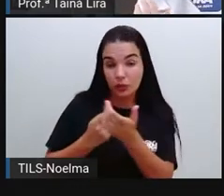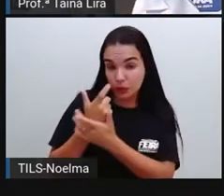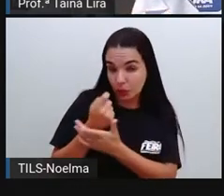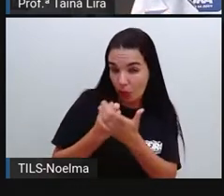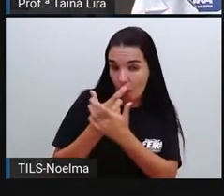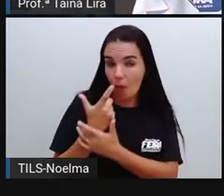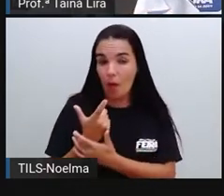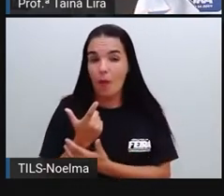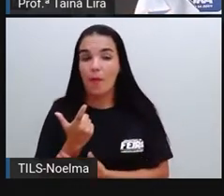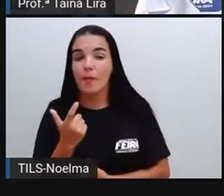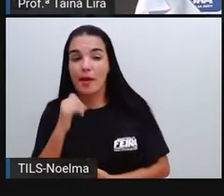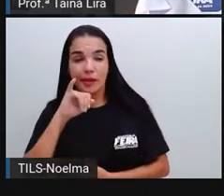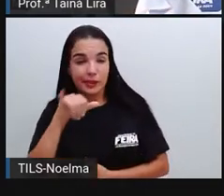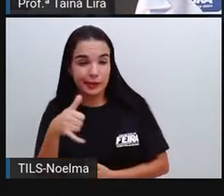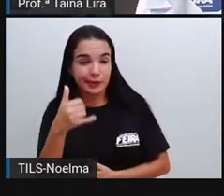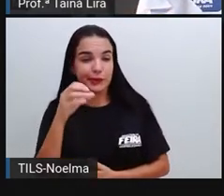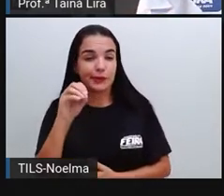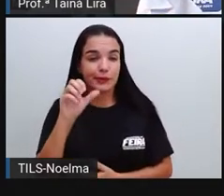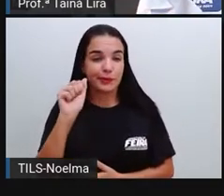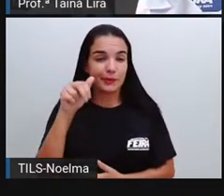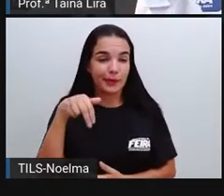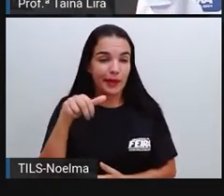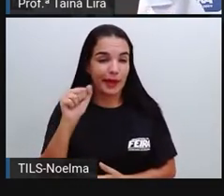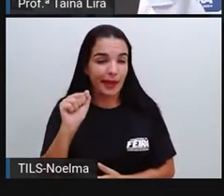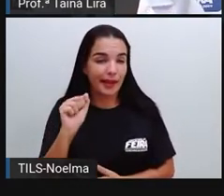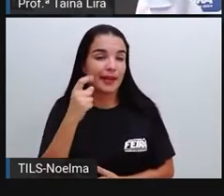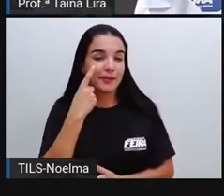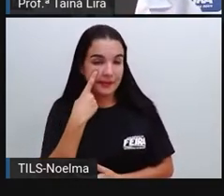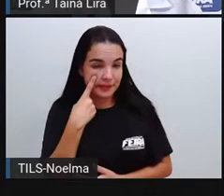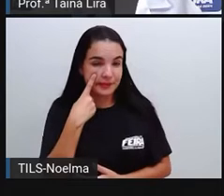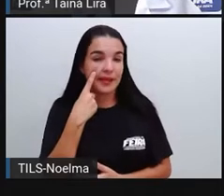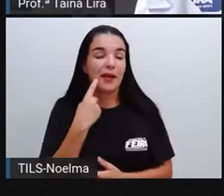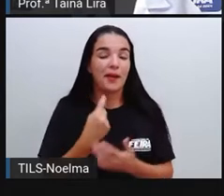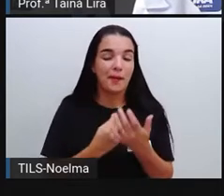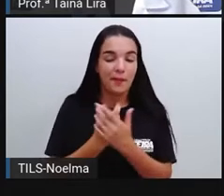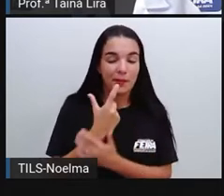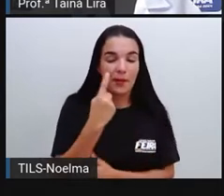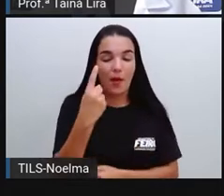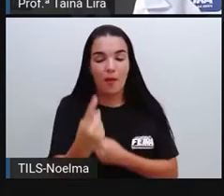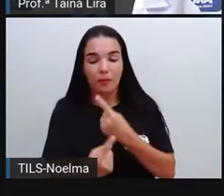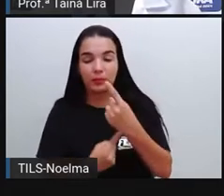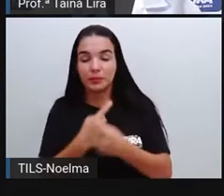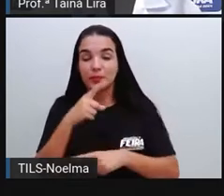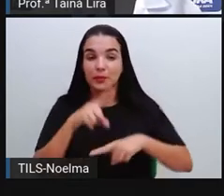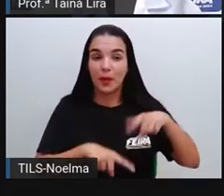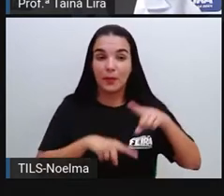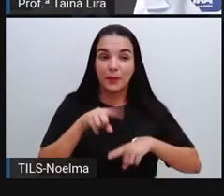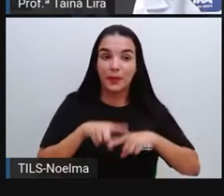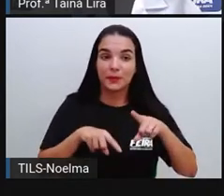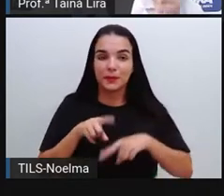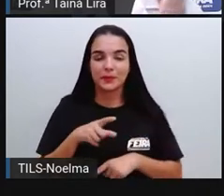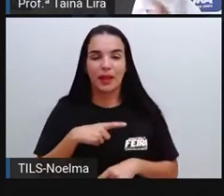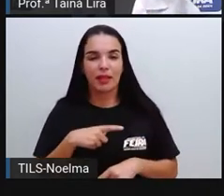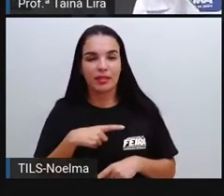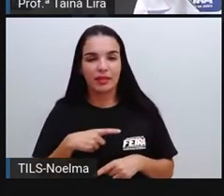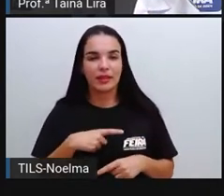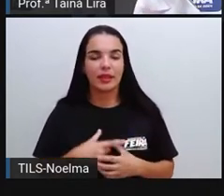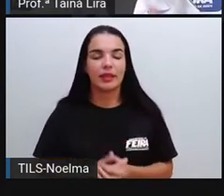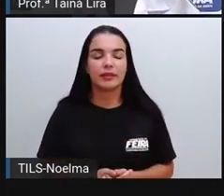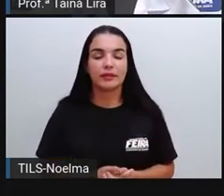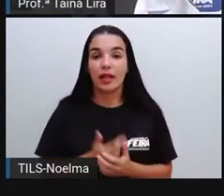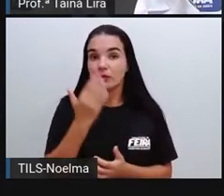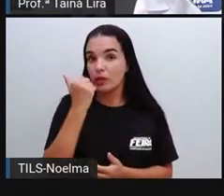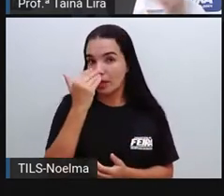a gente viu que Joana, né, comprou aí alguns produtos. Então, ela comprou, falando dos